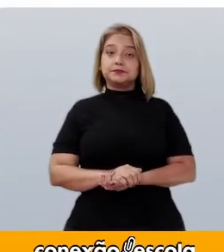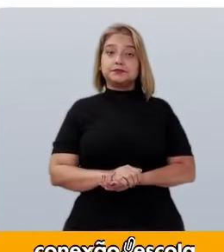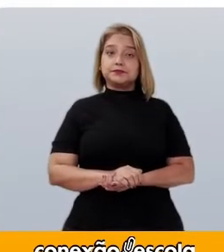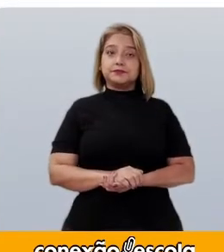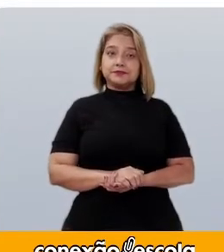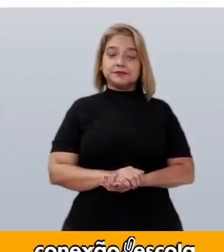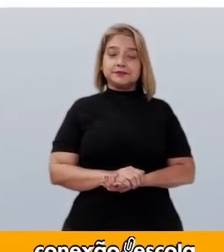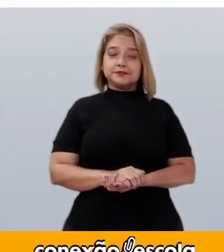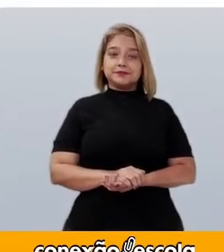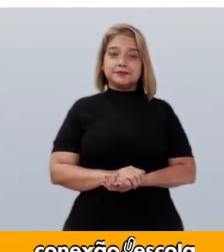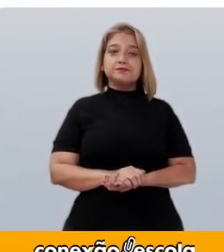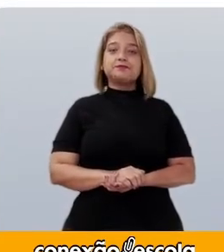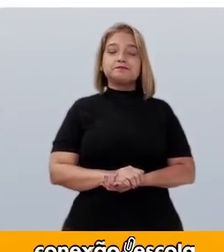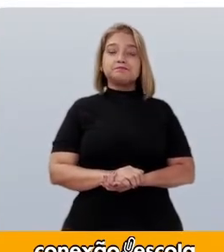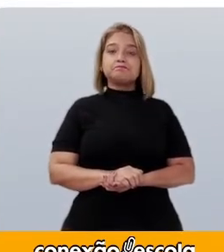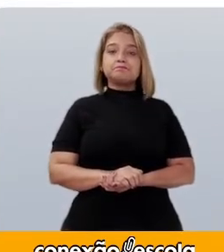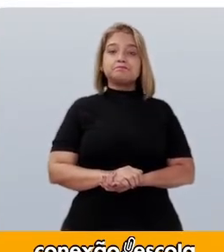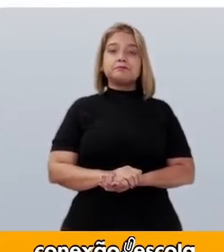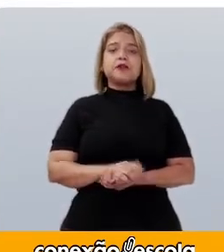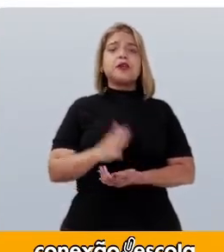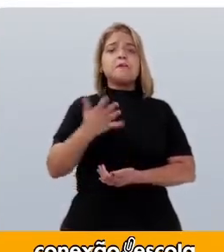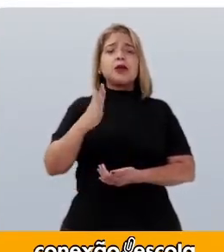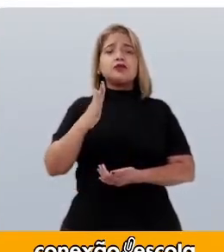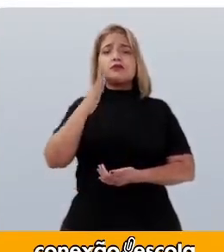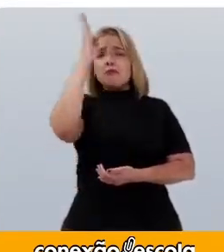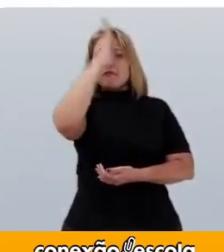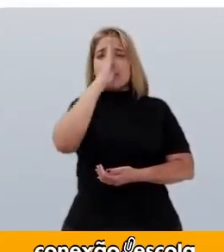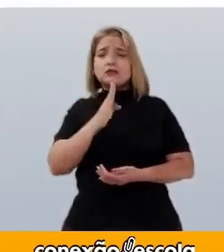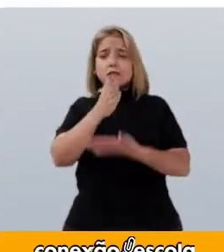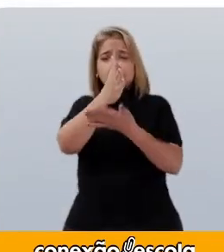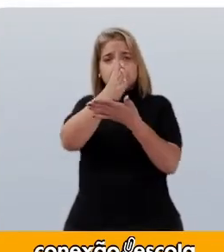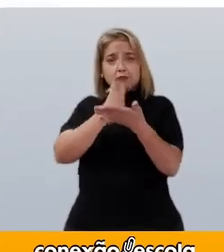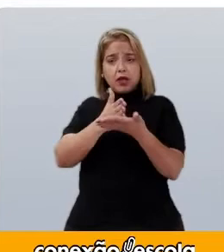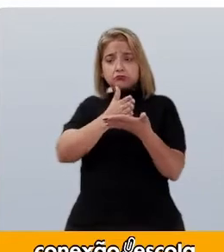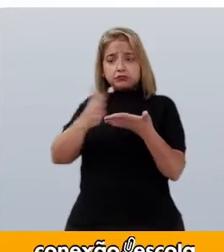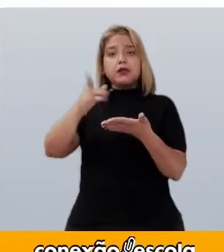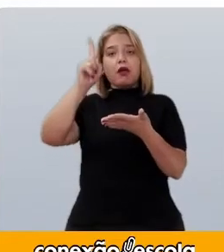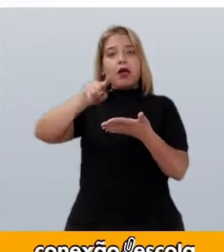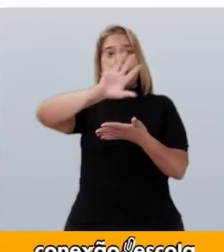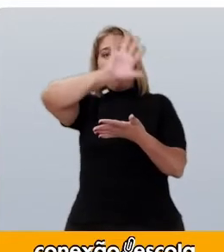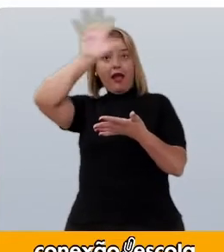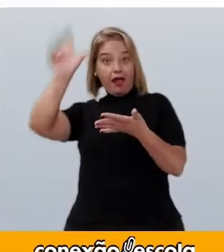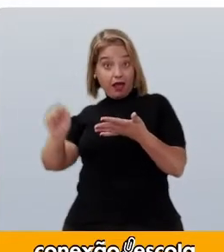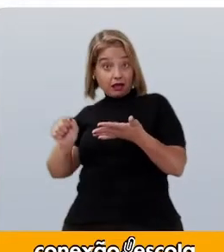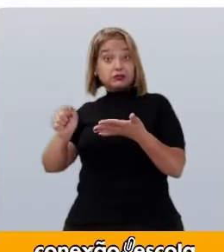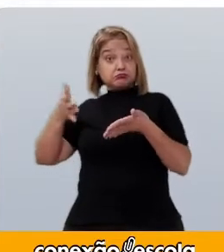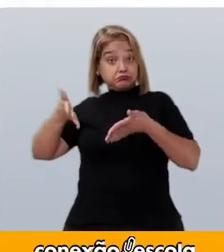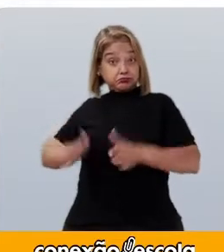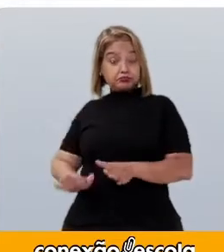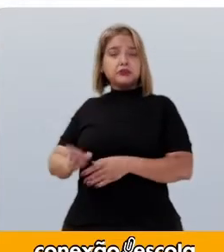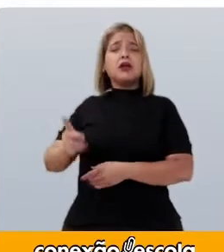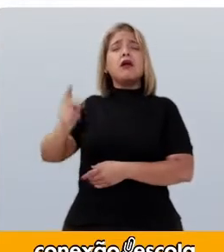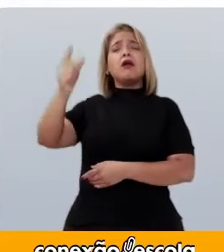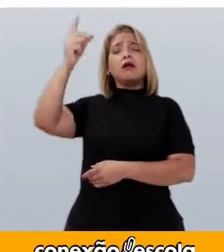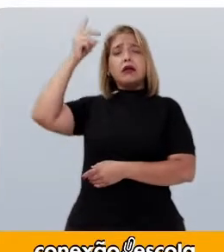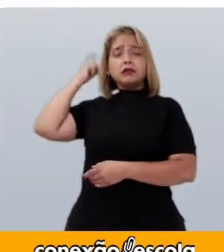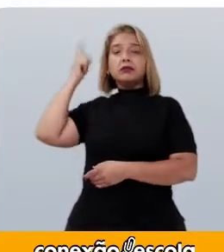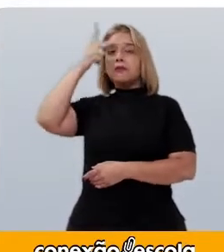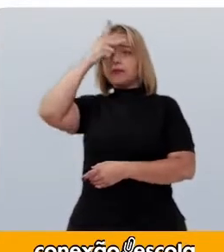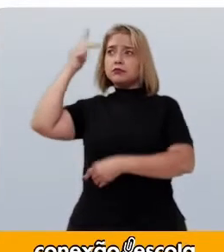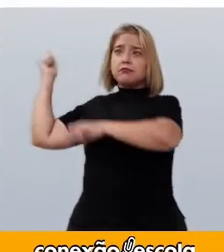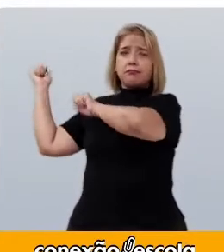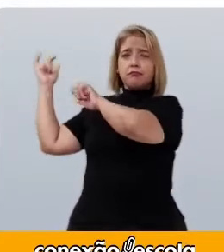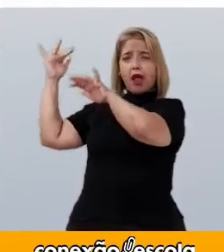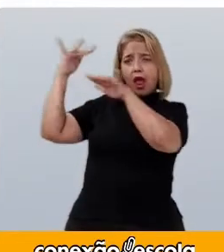Eles são a metade Da população do Brasil Os antepassados Dos negros brasileiros Chegaram ao país À força Como escravos